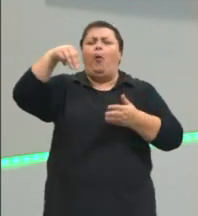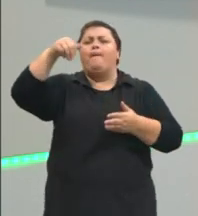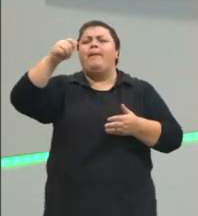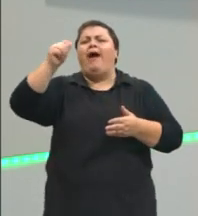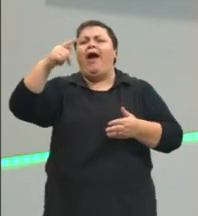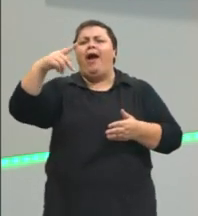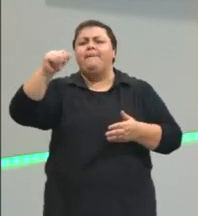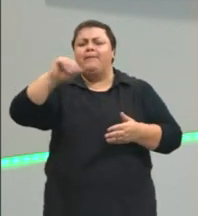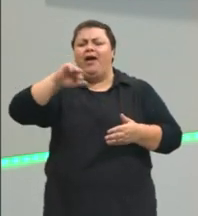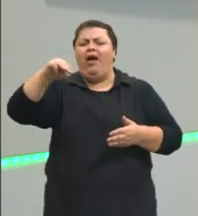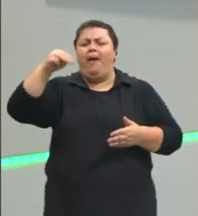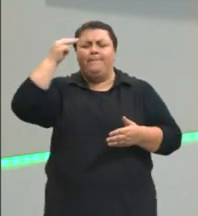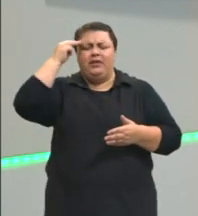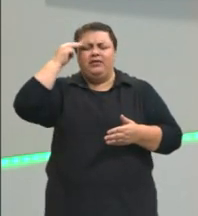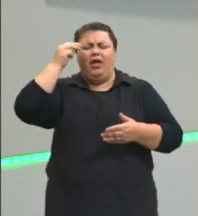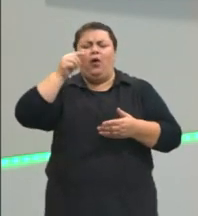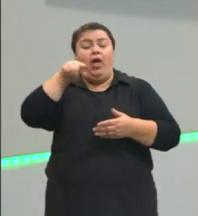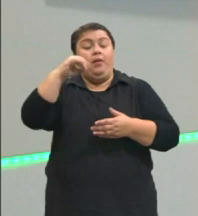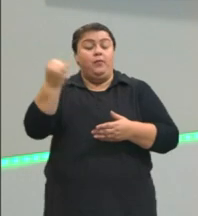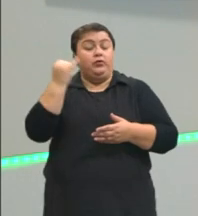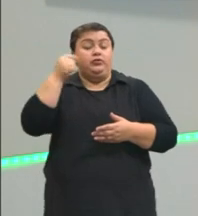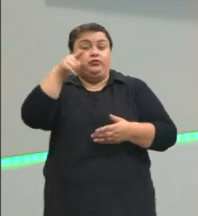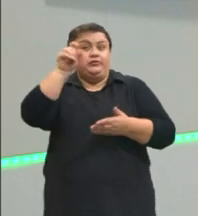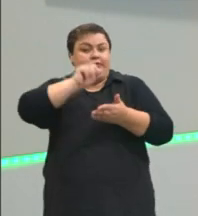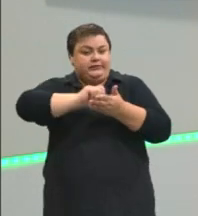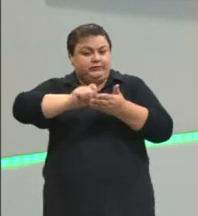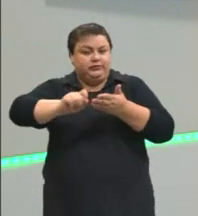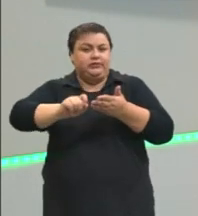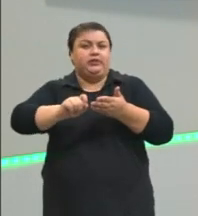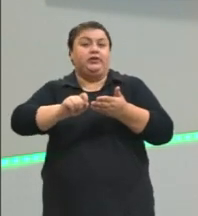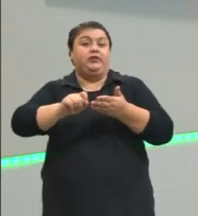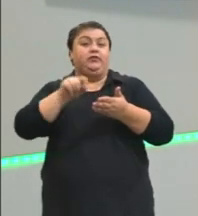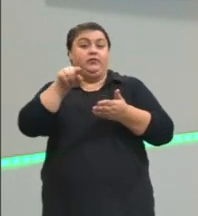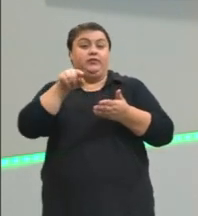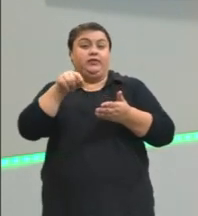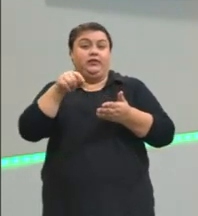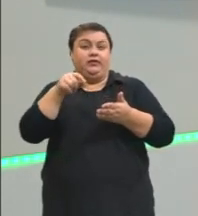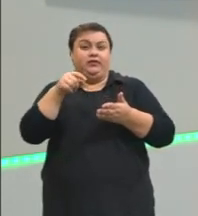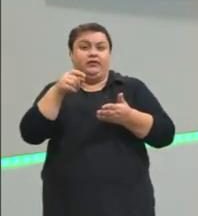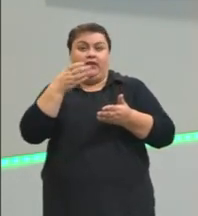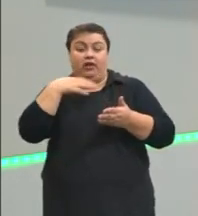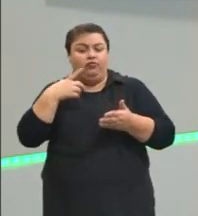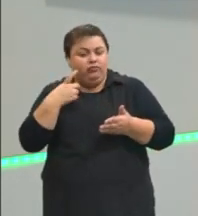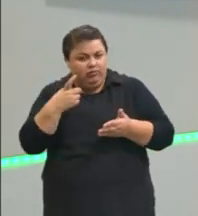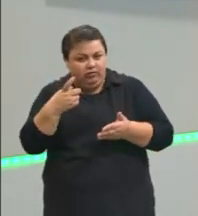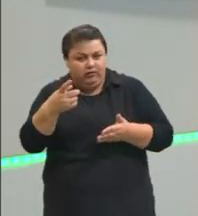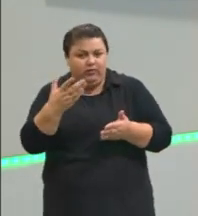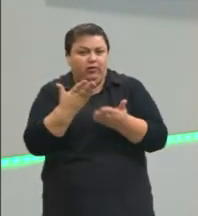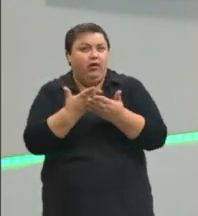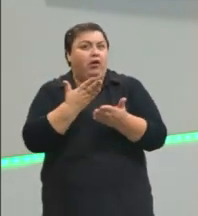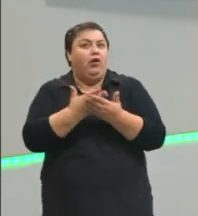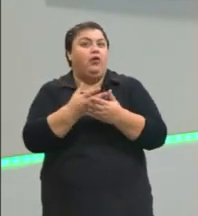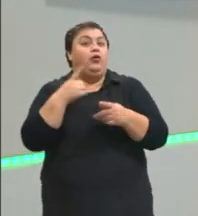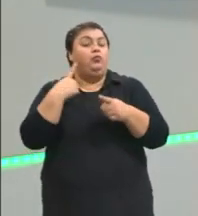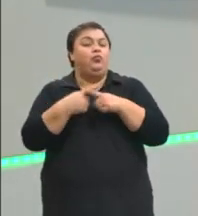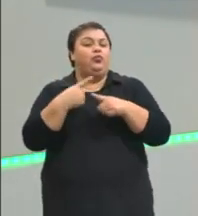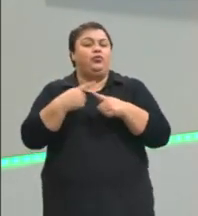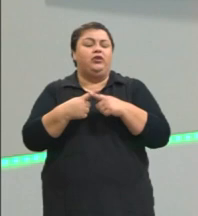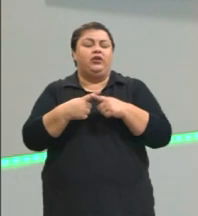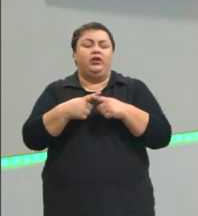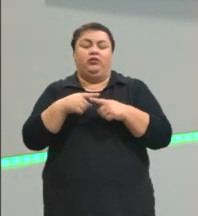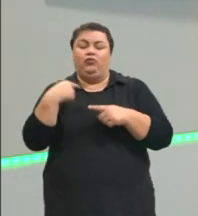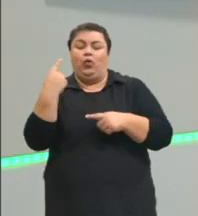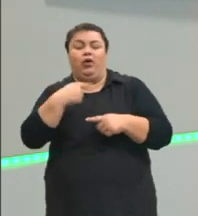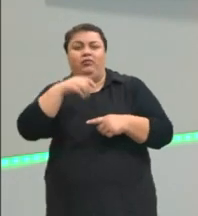anotem aquilo que vocês acham que seja mais relevante na aula. Por quê? A gente aprende de várias